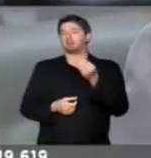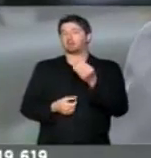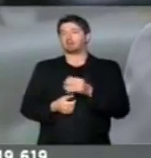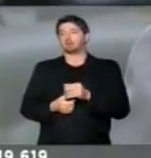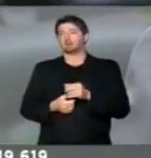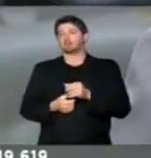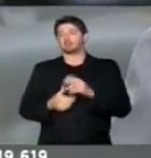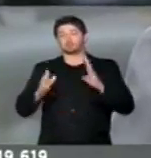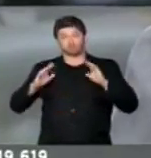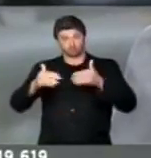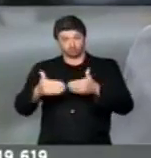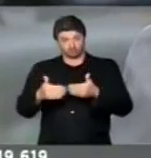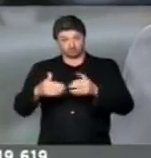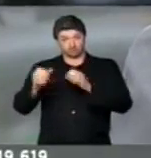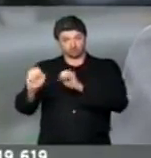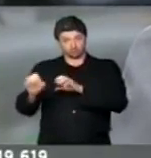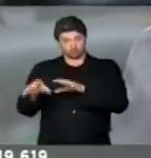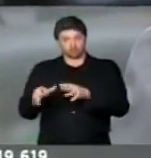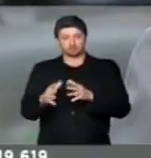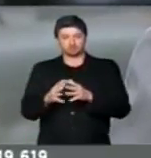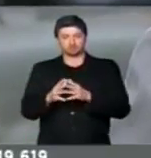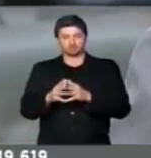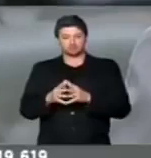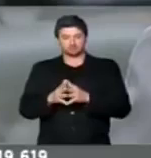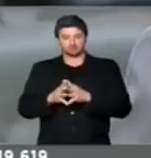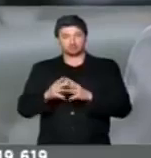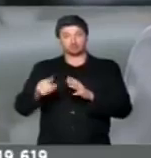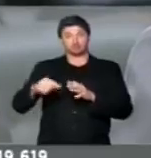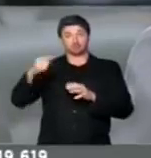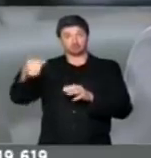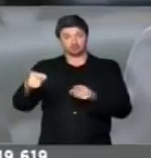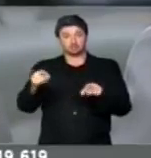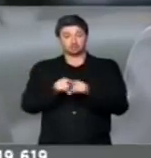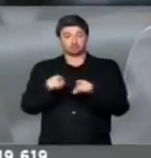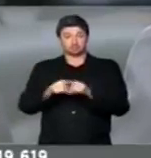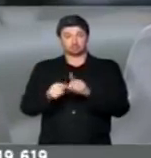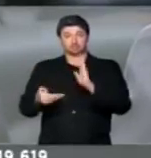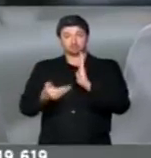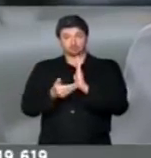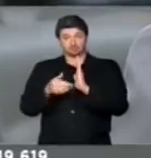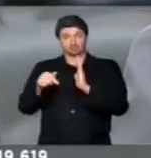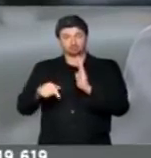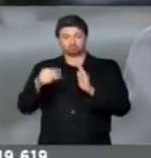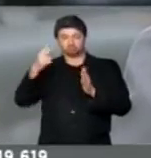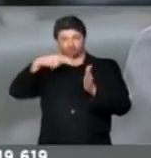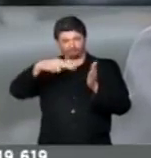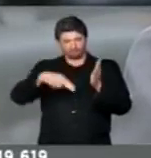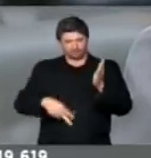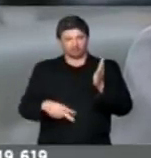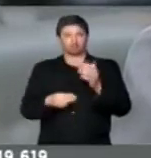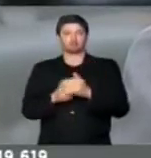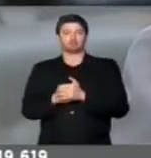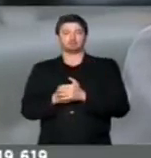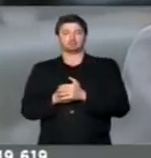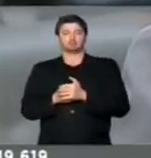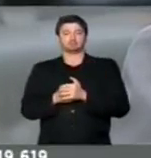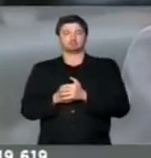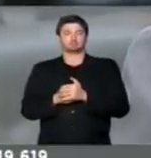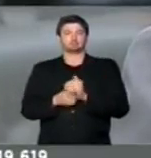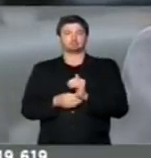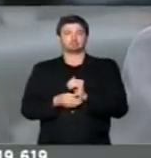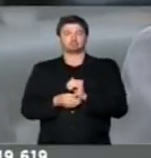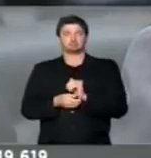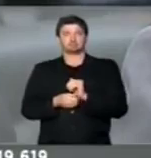A Comissão de Educação E em seguida A Câmara possa examinar Com